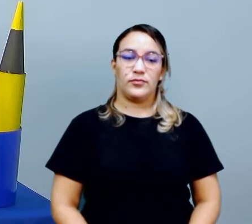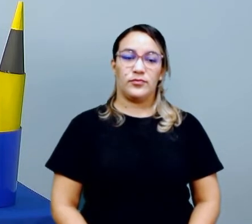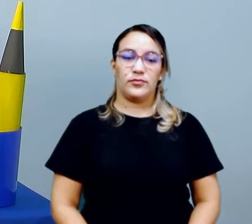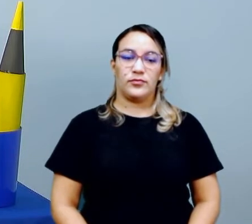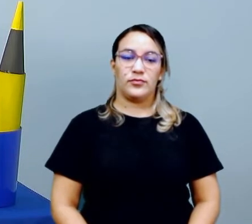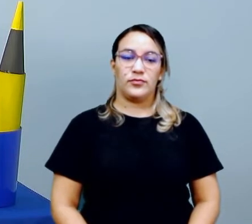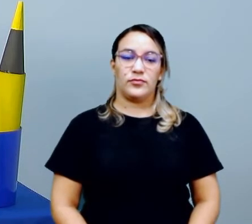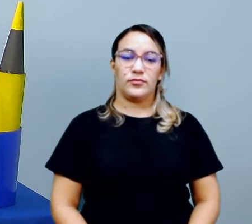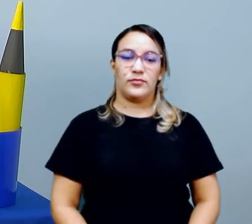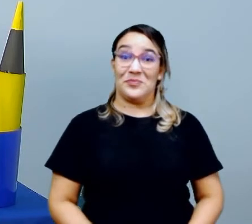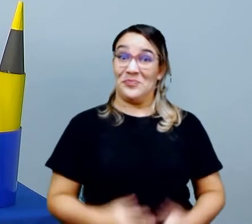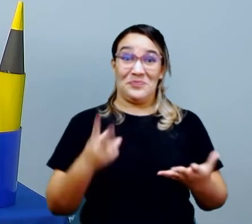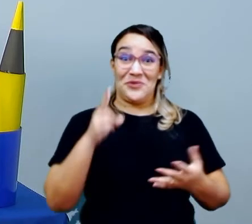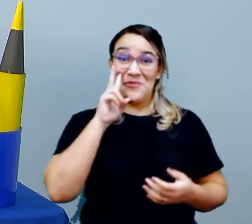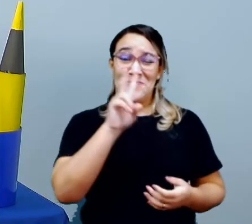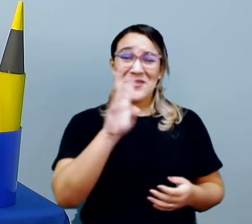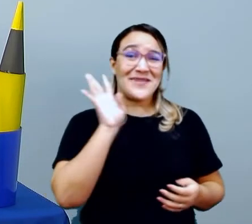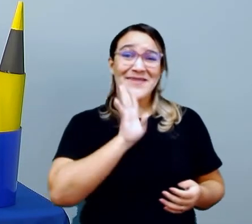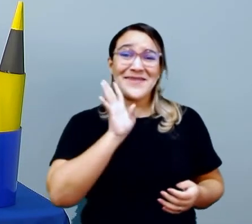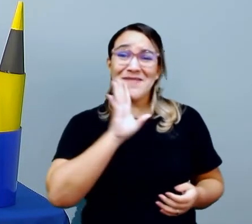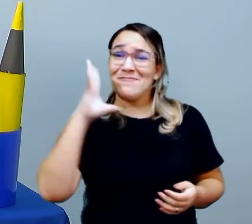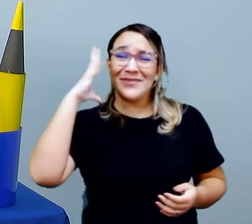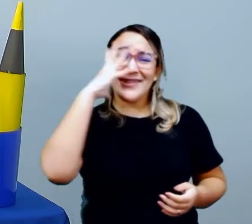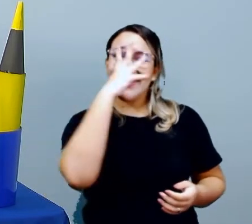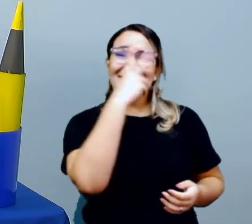Olha como está ficando legal.